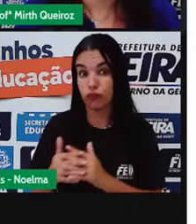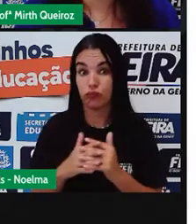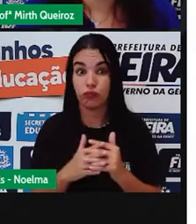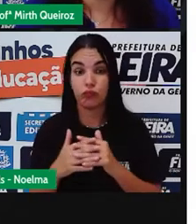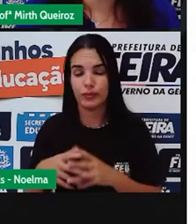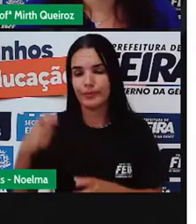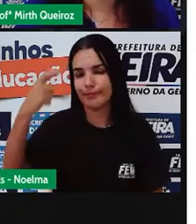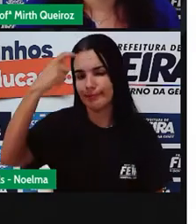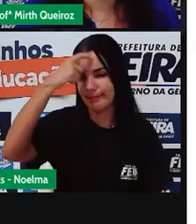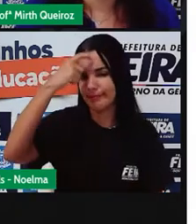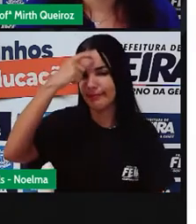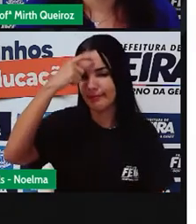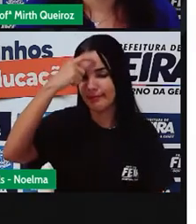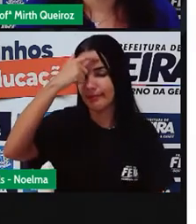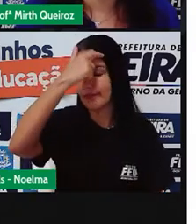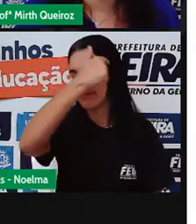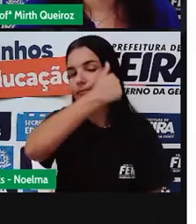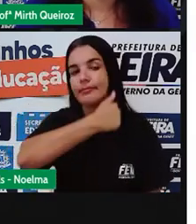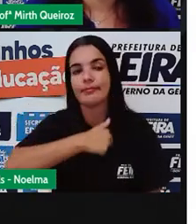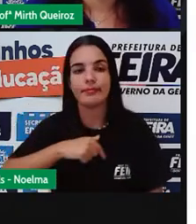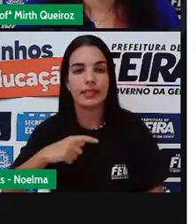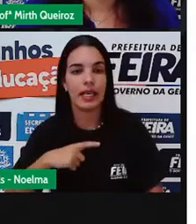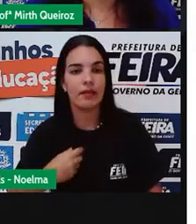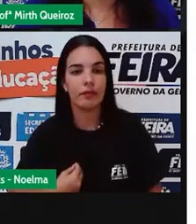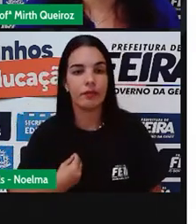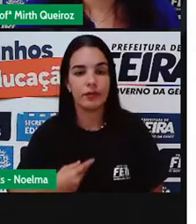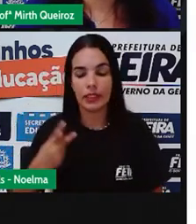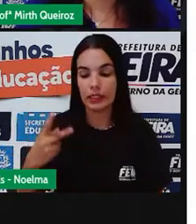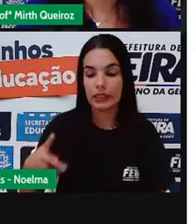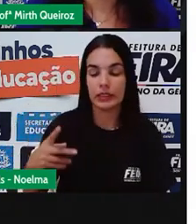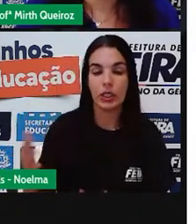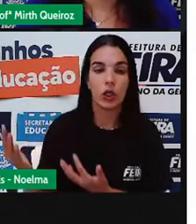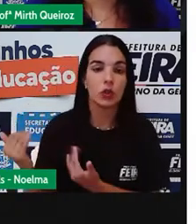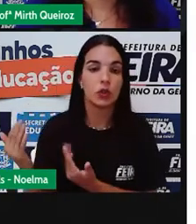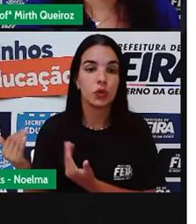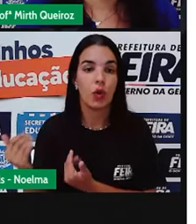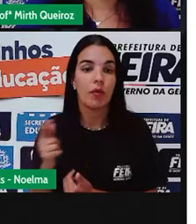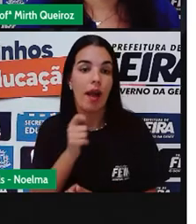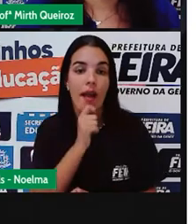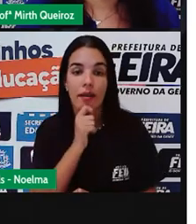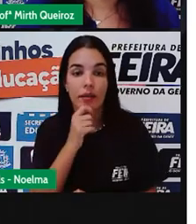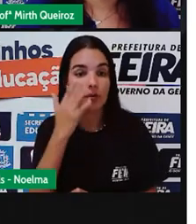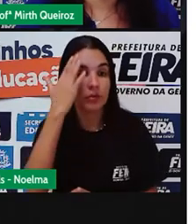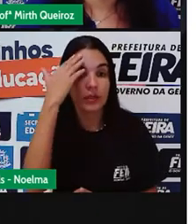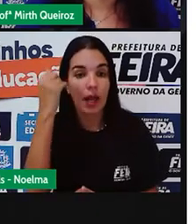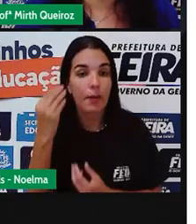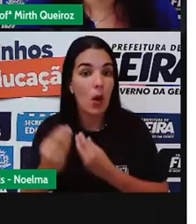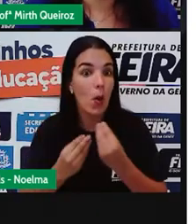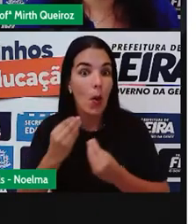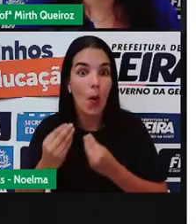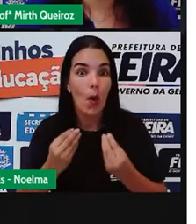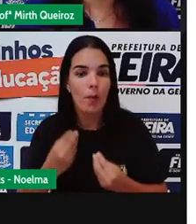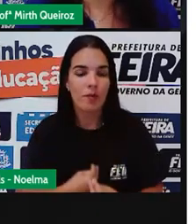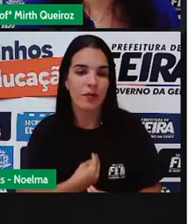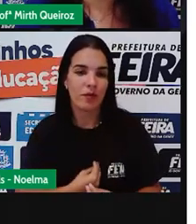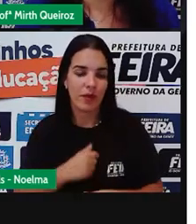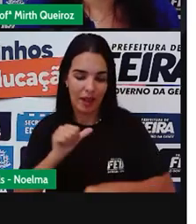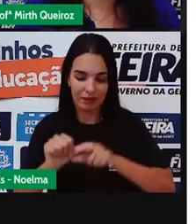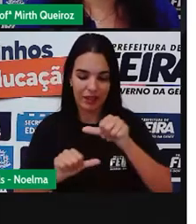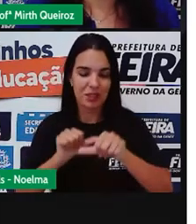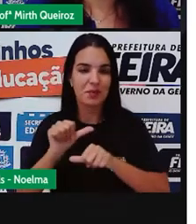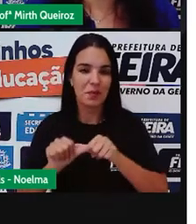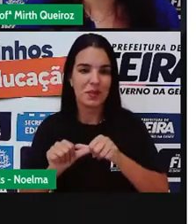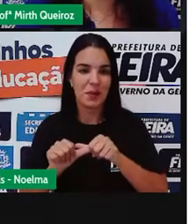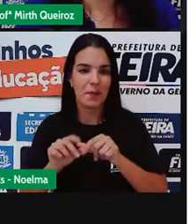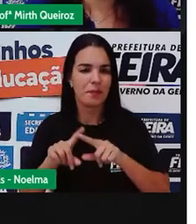Confusões mentais, psicológicas na vida desse jovem que ainda não aprendeu a lidar com esse tipo de transformação. Mas são